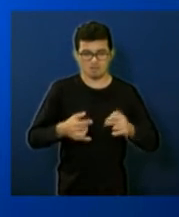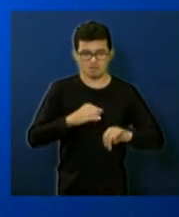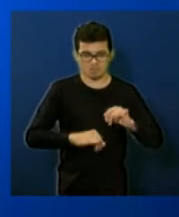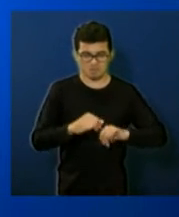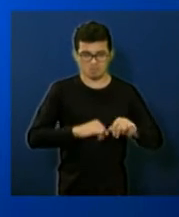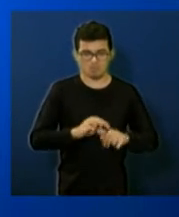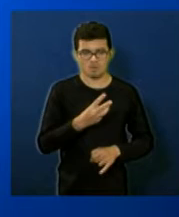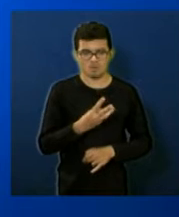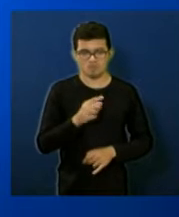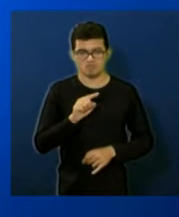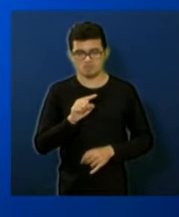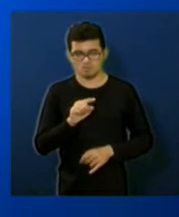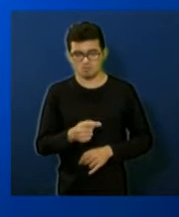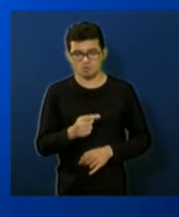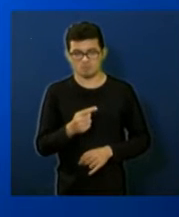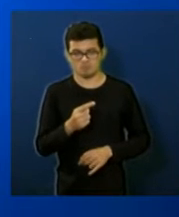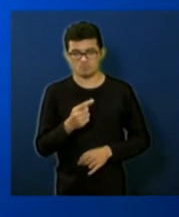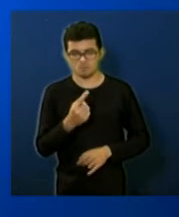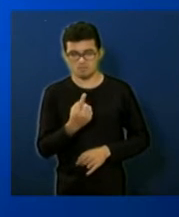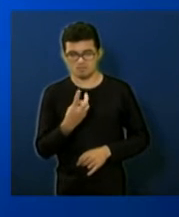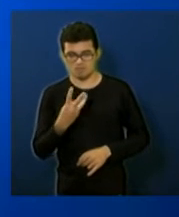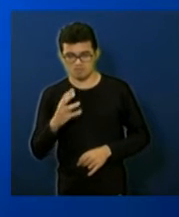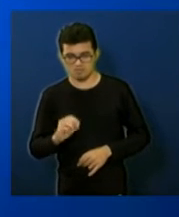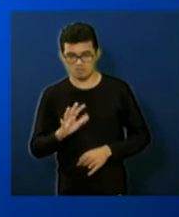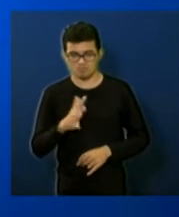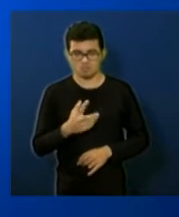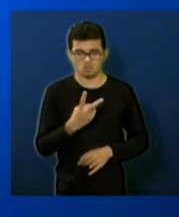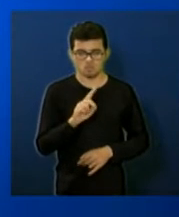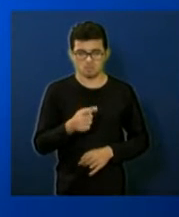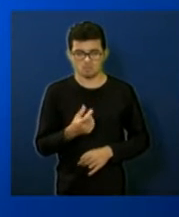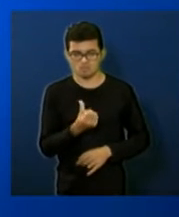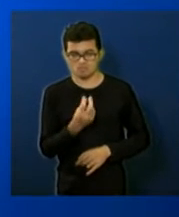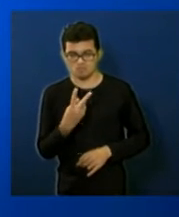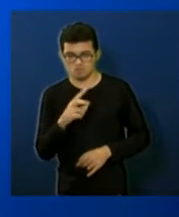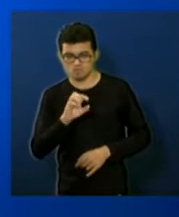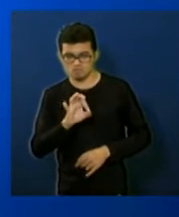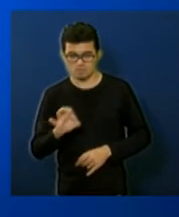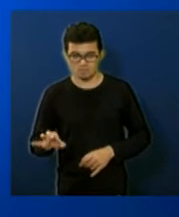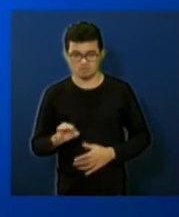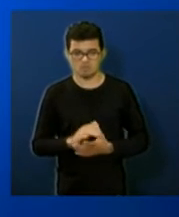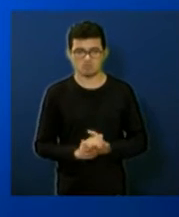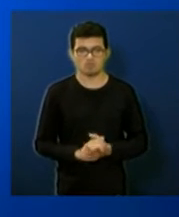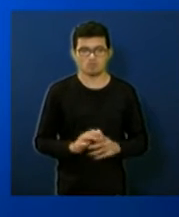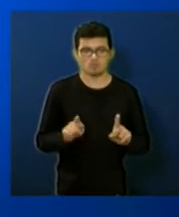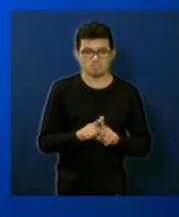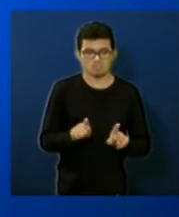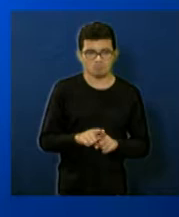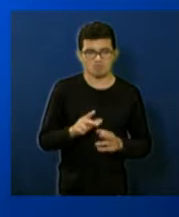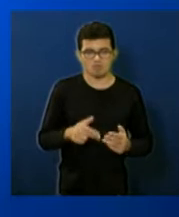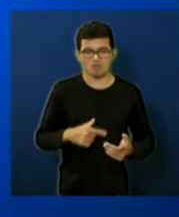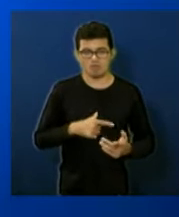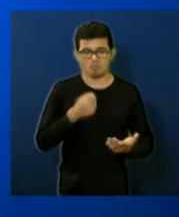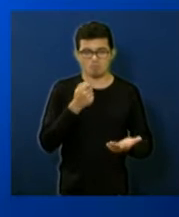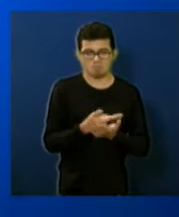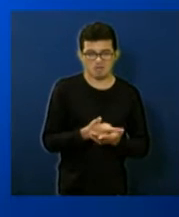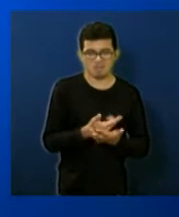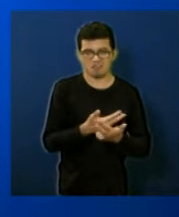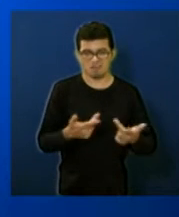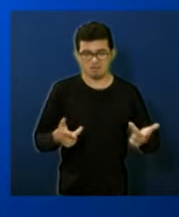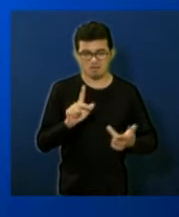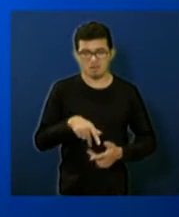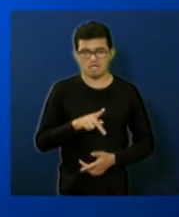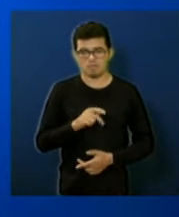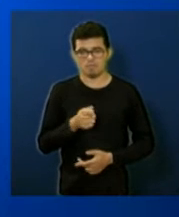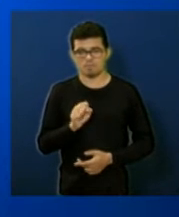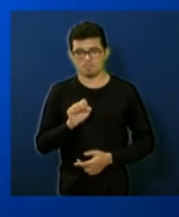3.130 representa 2,66% da nossa despesa as obrigações tributárias no caso PASEP